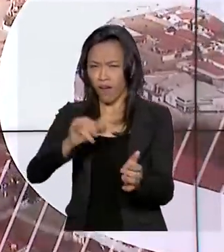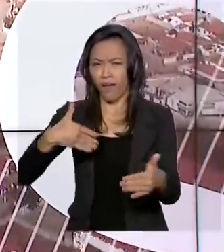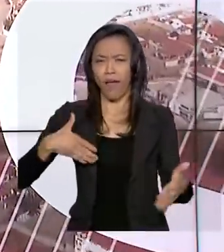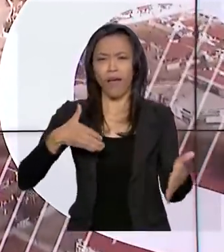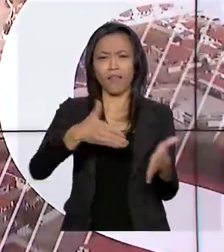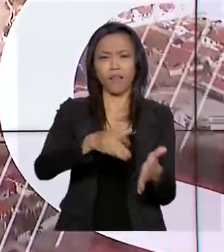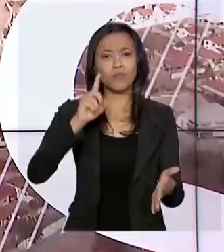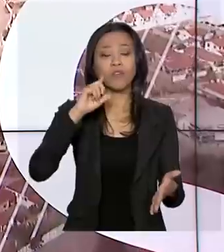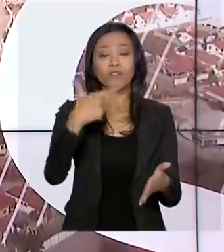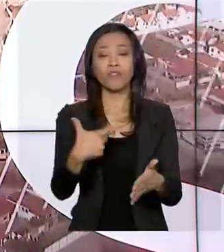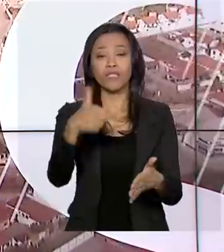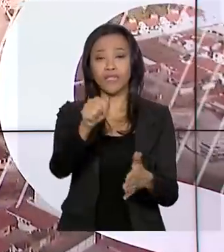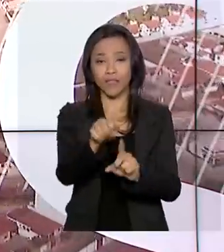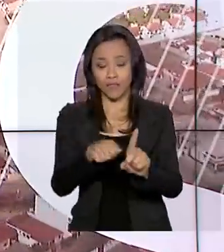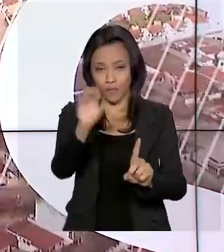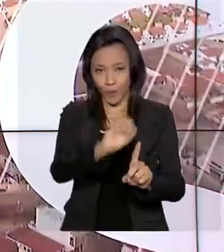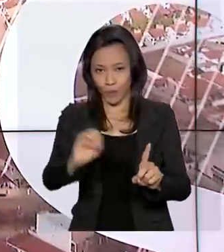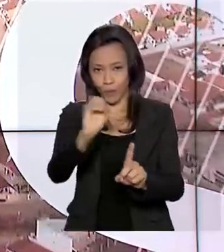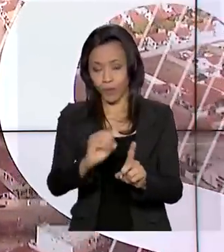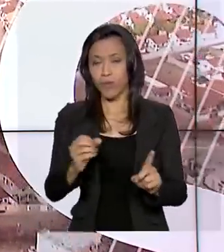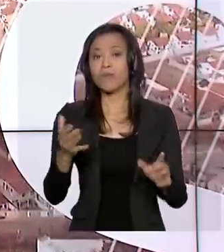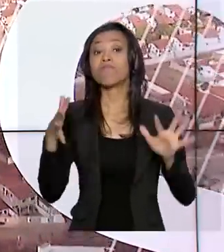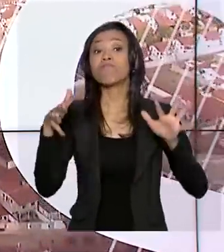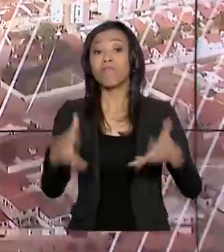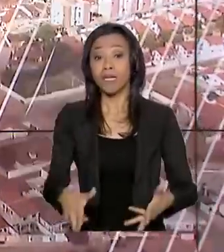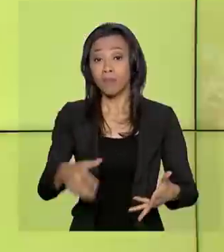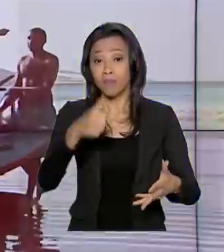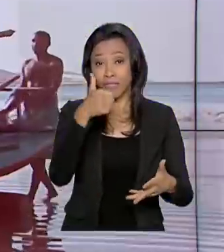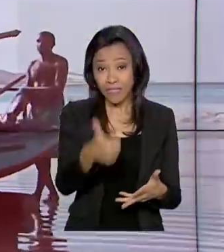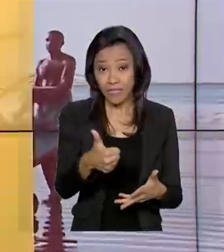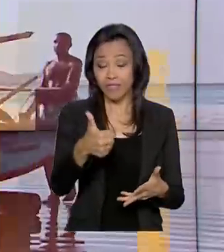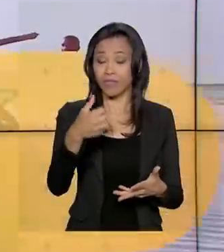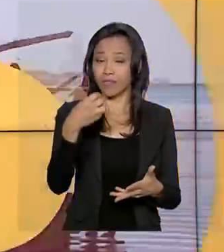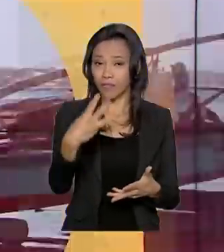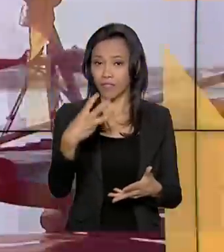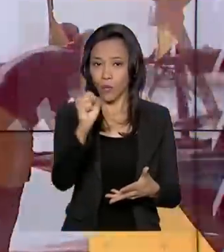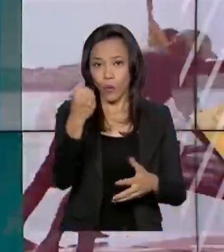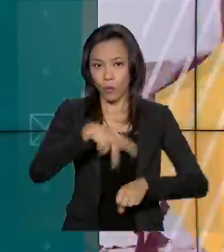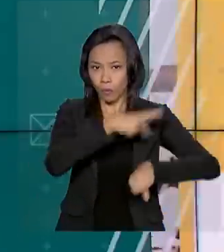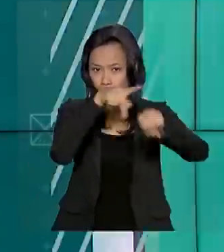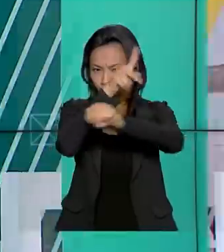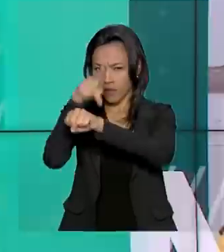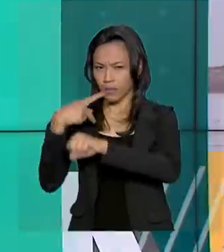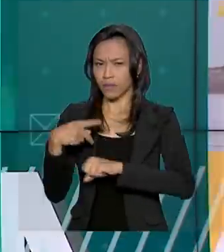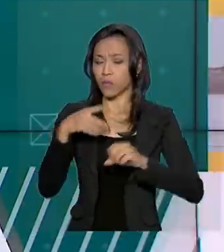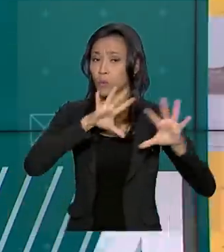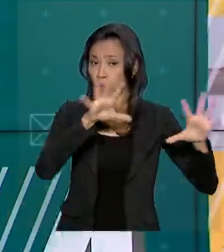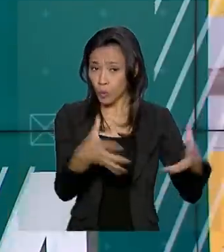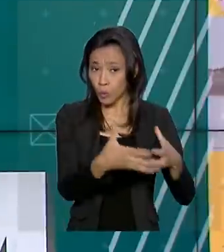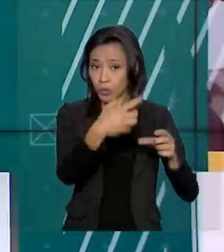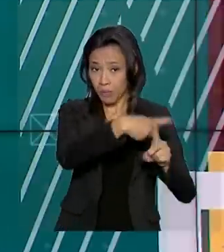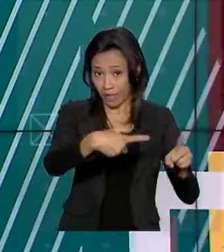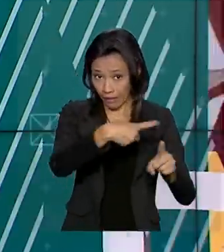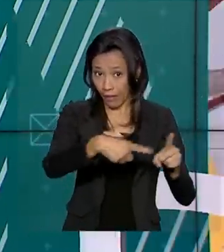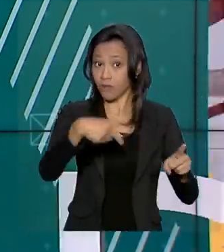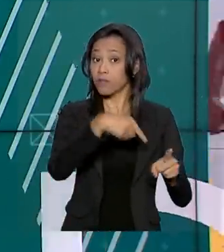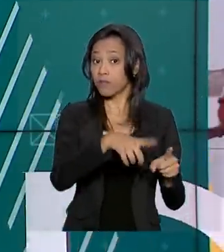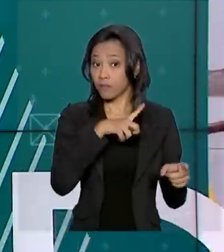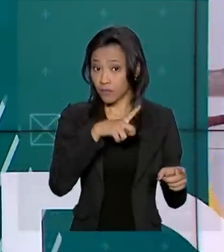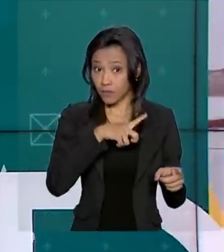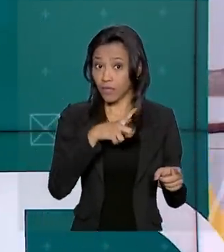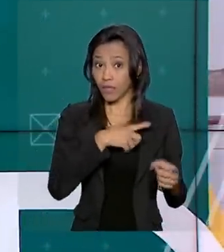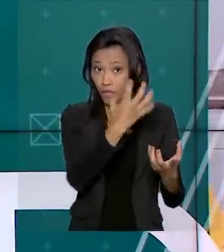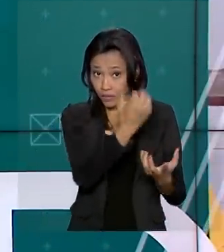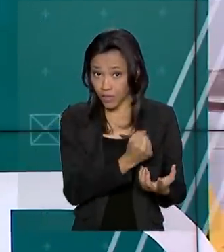de outubro e terá participação de 138 países. Cerca da metade dos competidores brasileiros recebem o